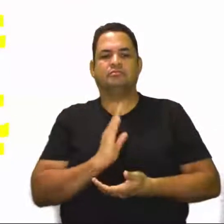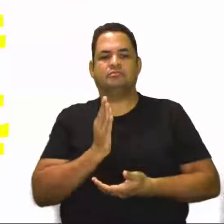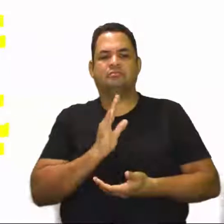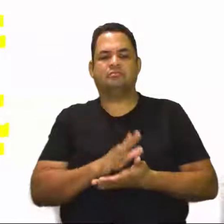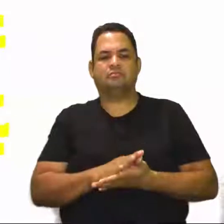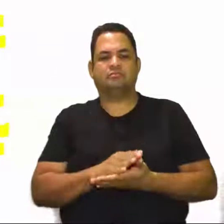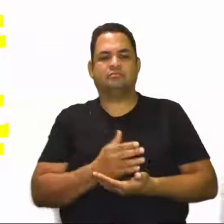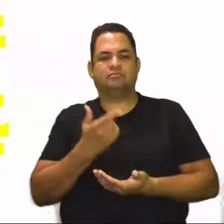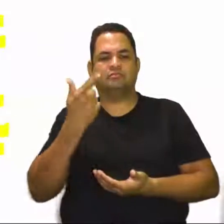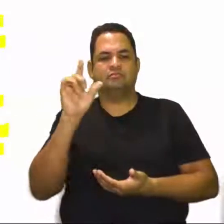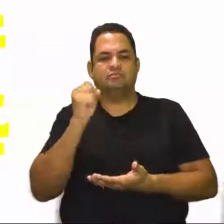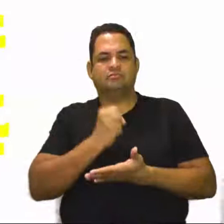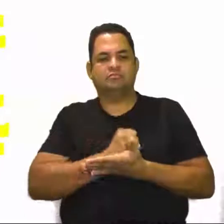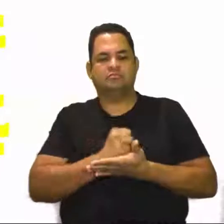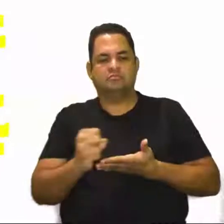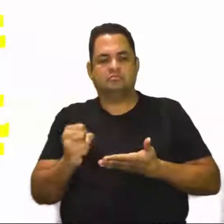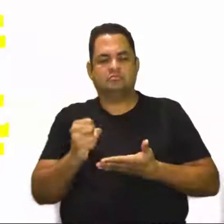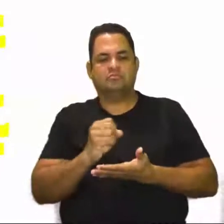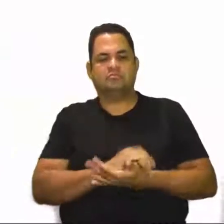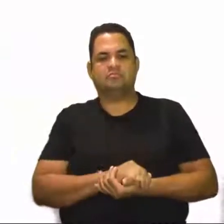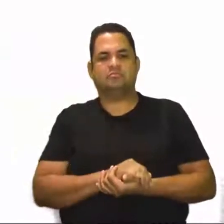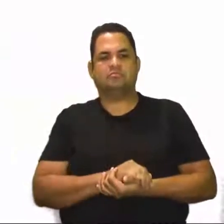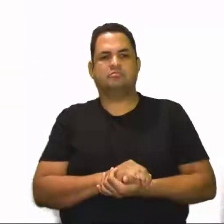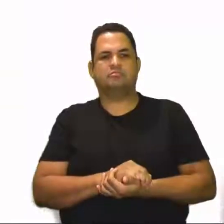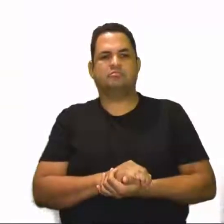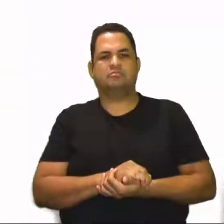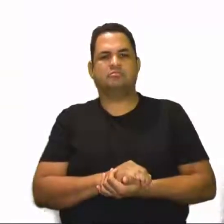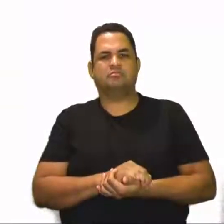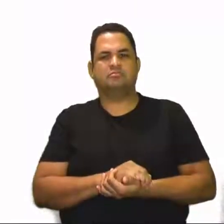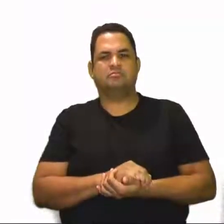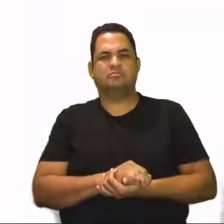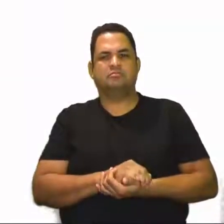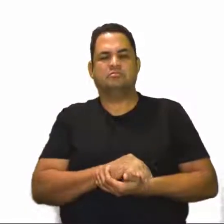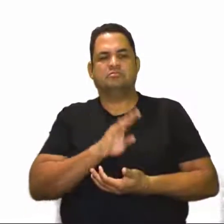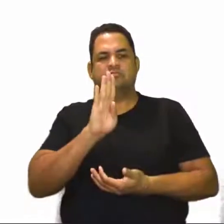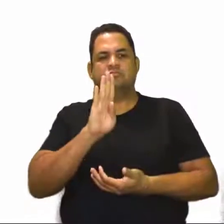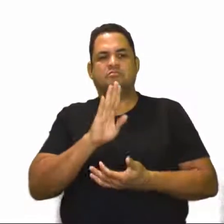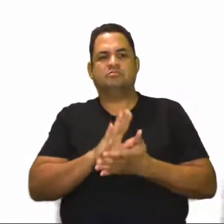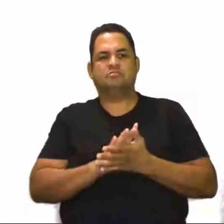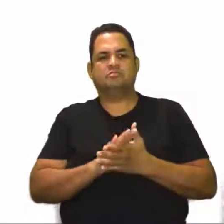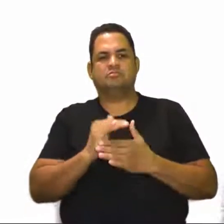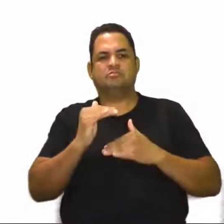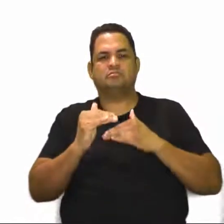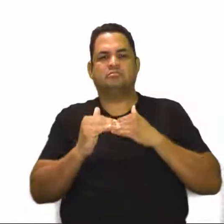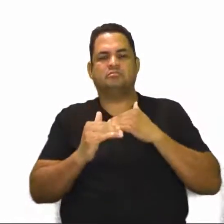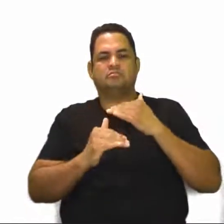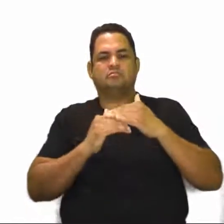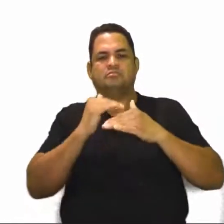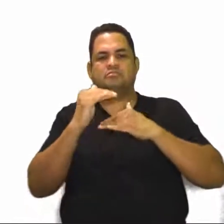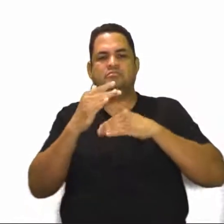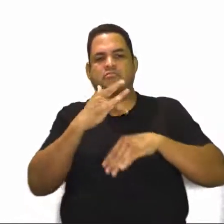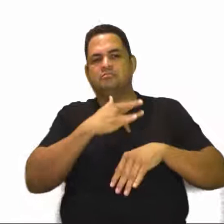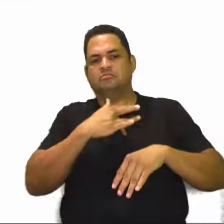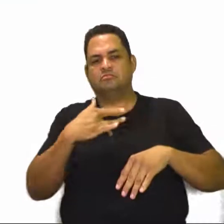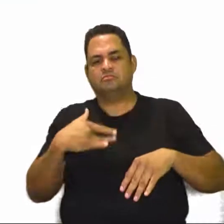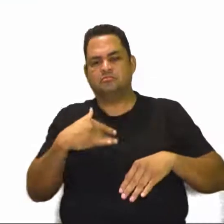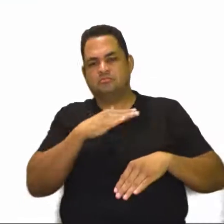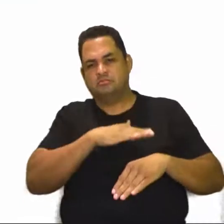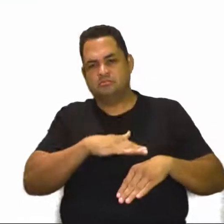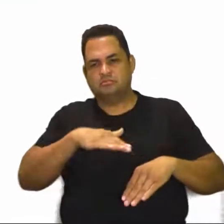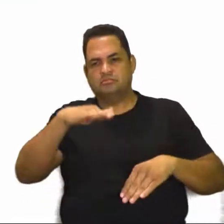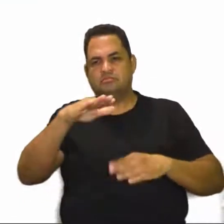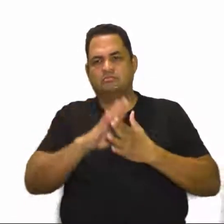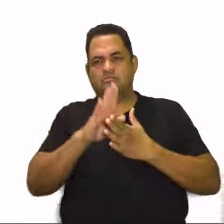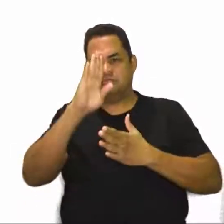consegue eliminar essa questão aqui. Vamos para a próxima. Letra B. O crescimento e o desenvolvimento saudável